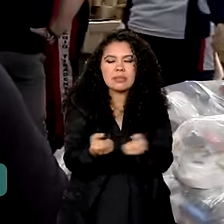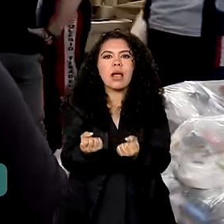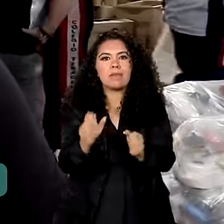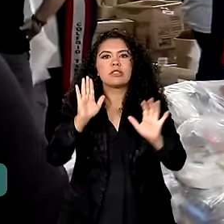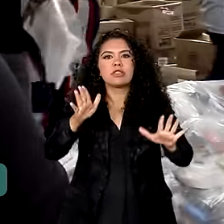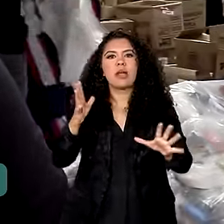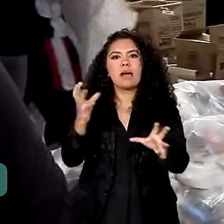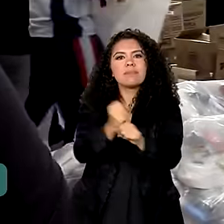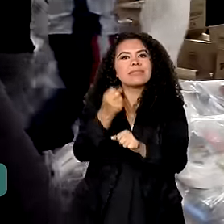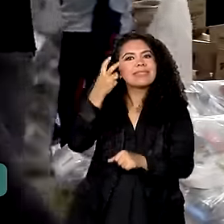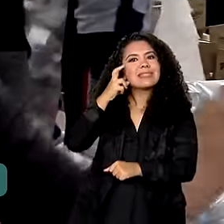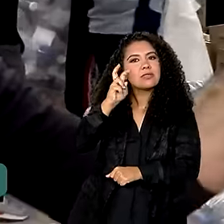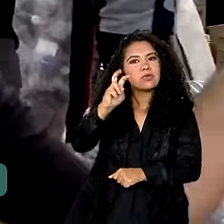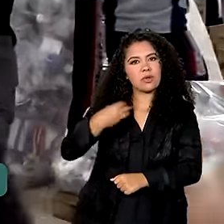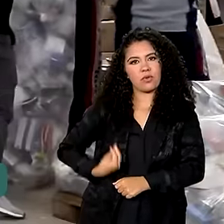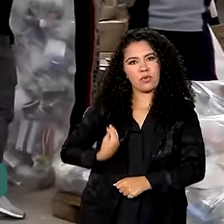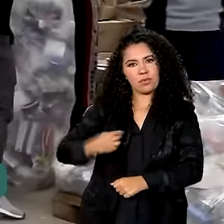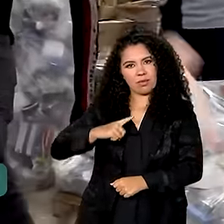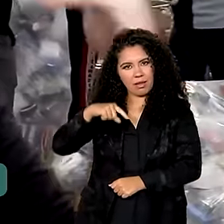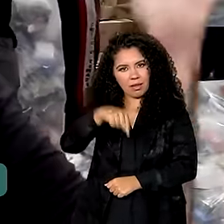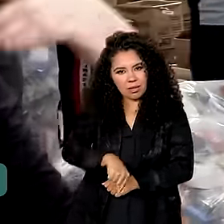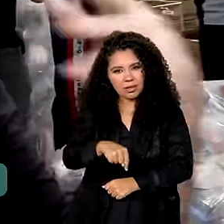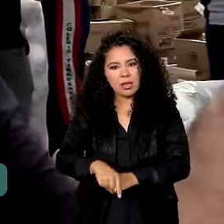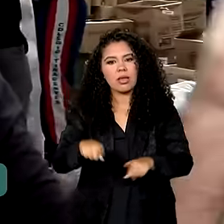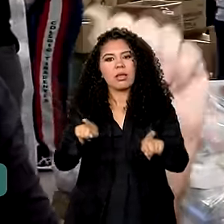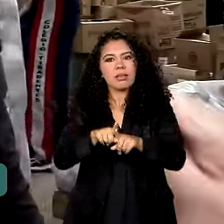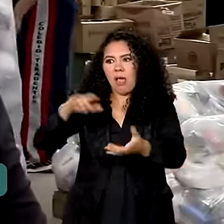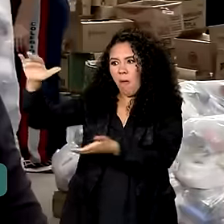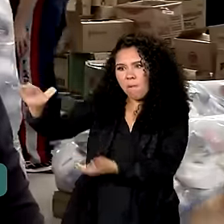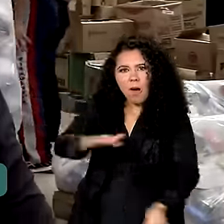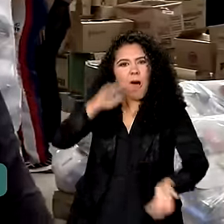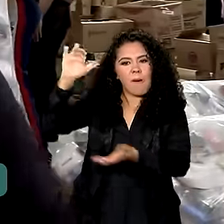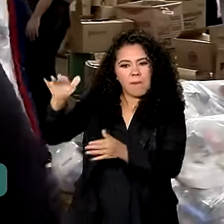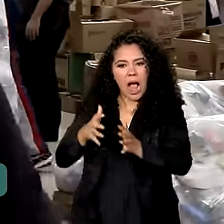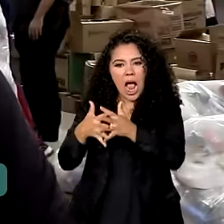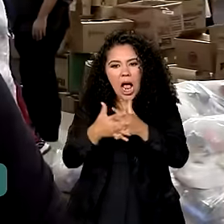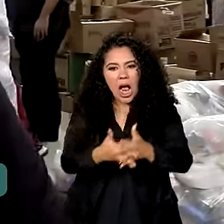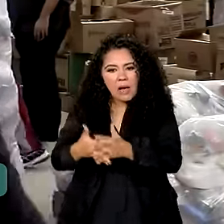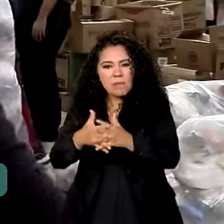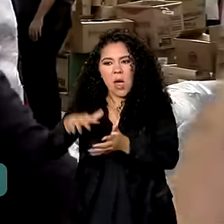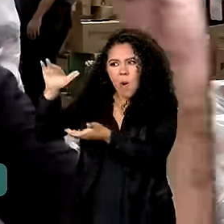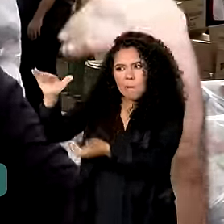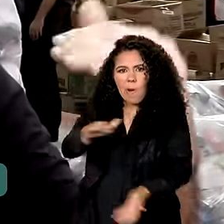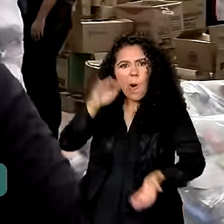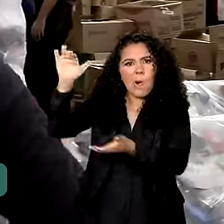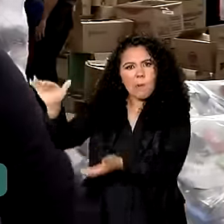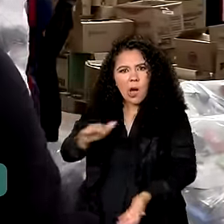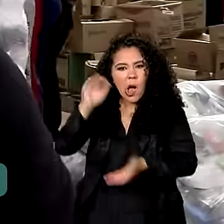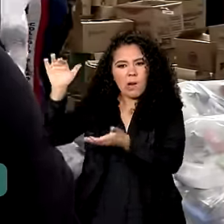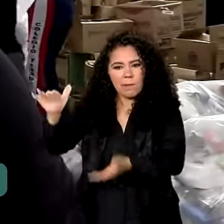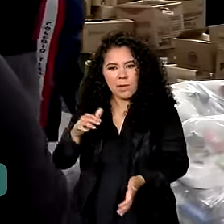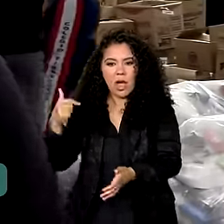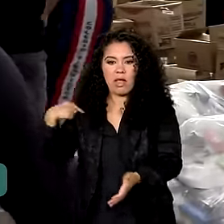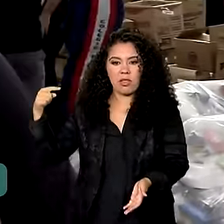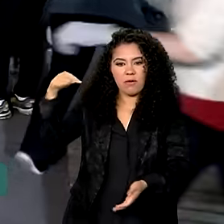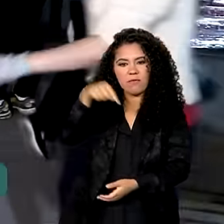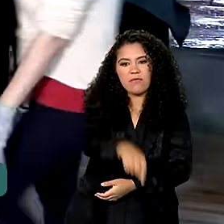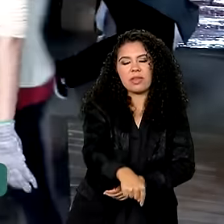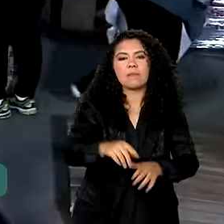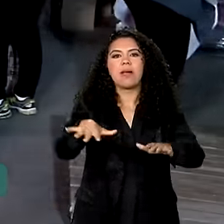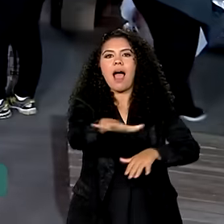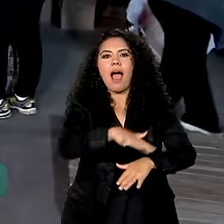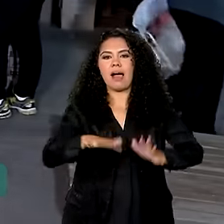dias. E aí eu comecei no setor de carga, descarregando caminhão e coisas, aí depois vim para cá, o setor de higiene.